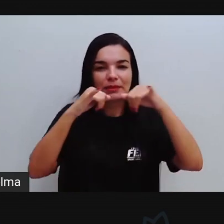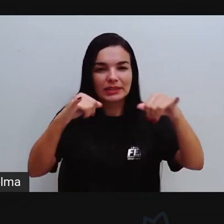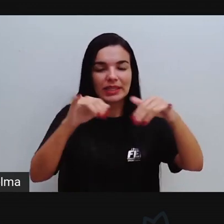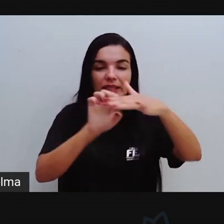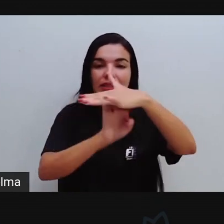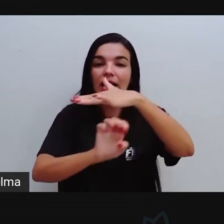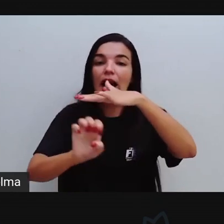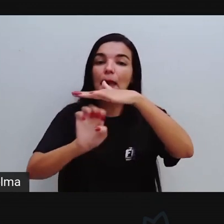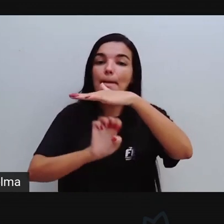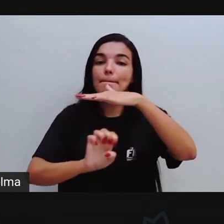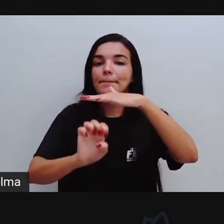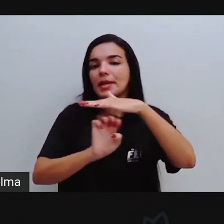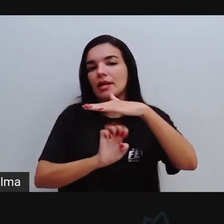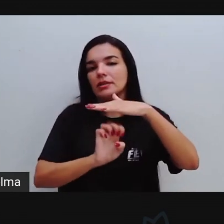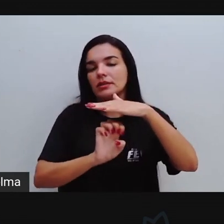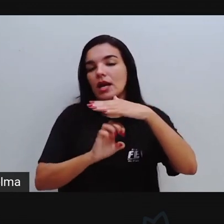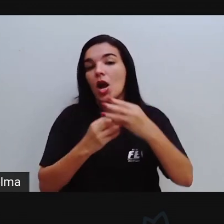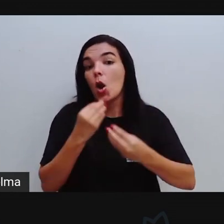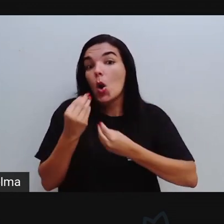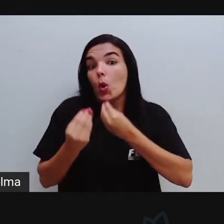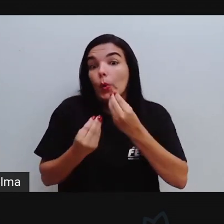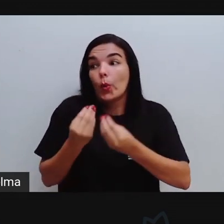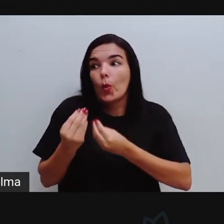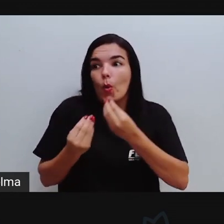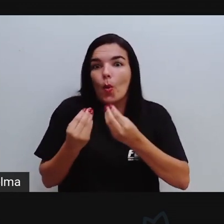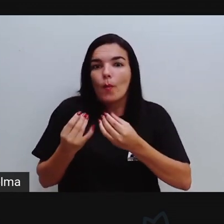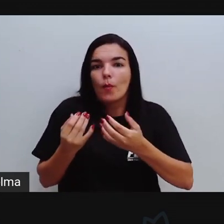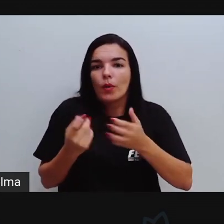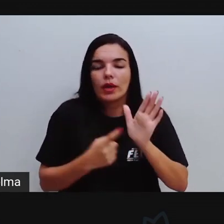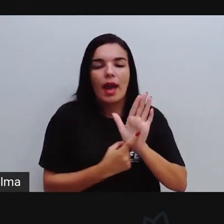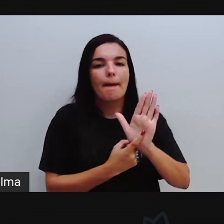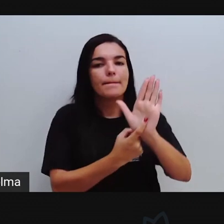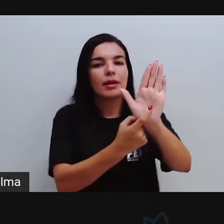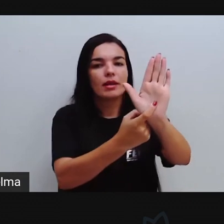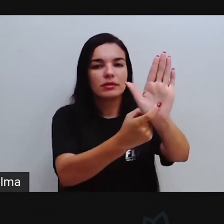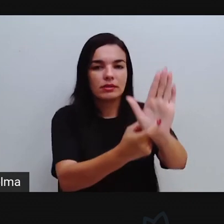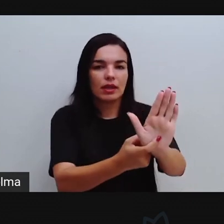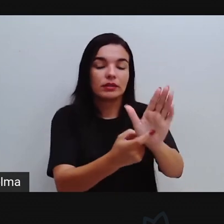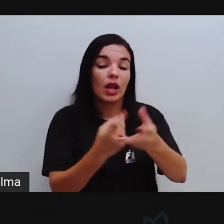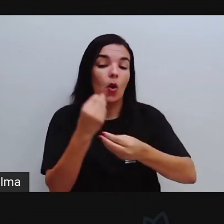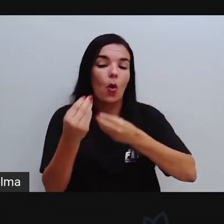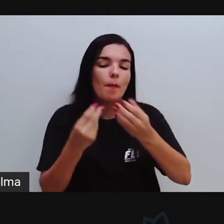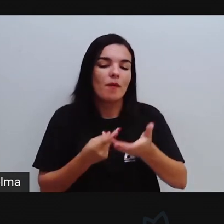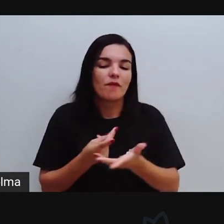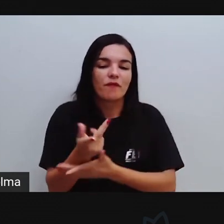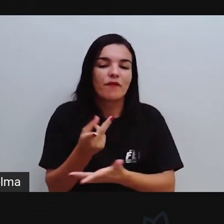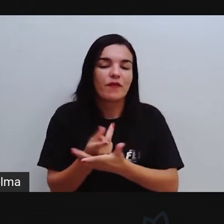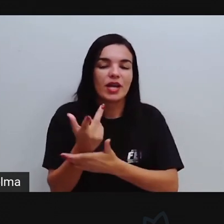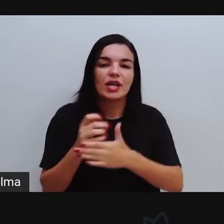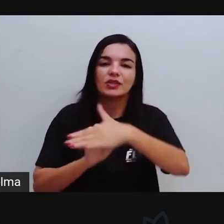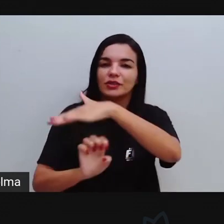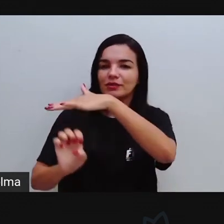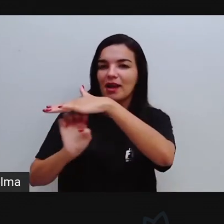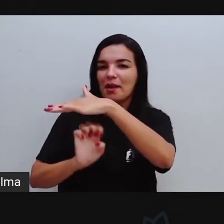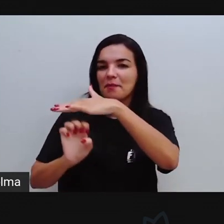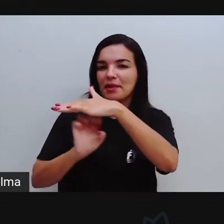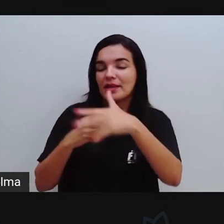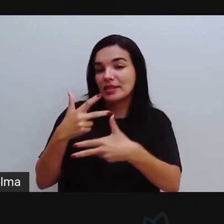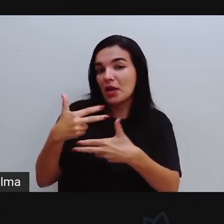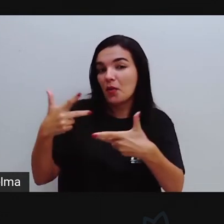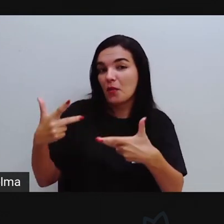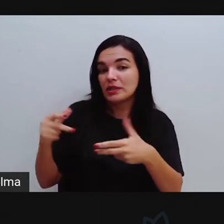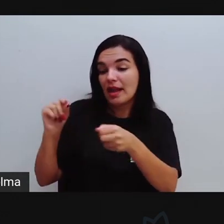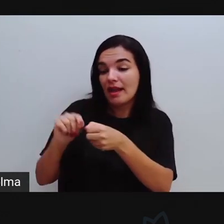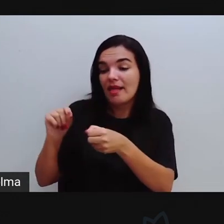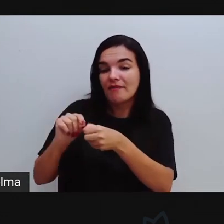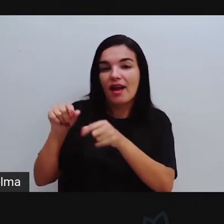Ou seja, é a maneira como ela expressa, como ela apresenta, como ela vende o seu produto. Então, como é que a gente